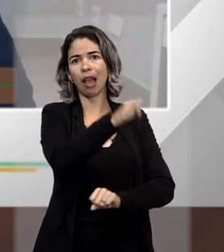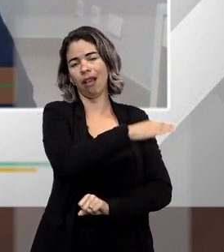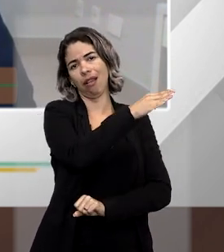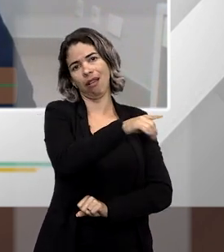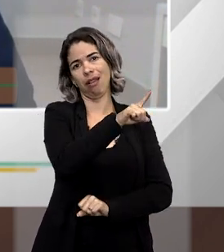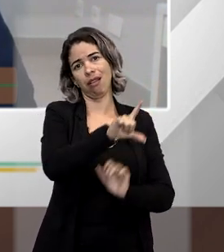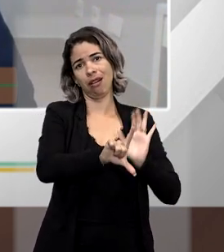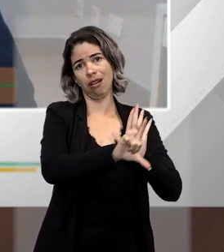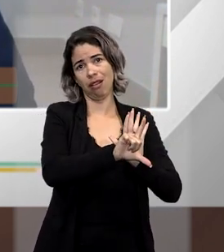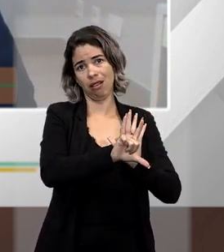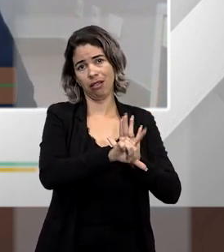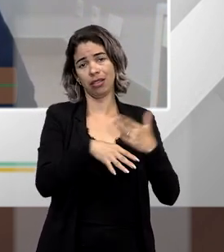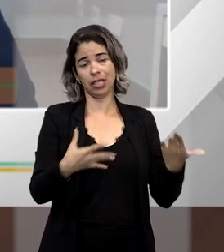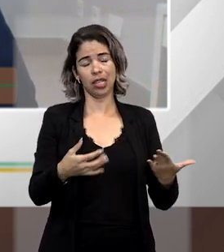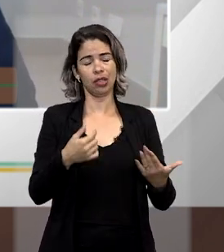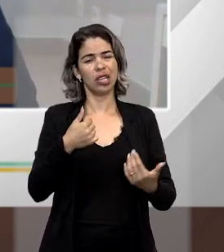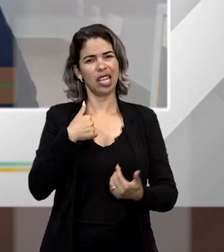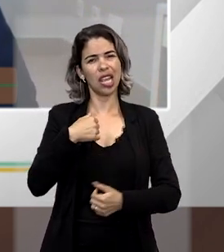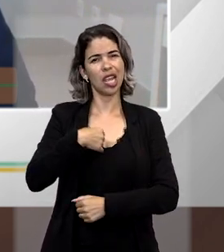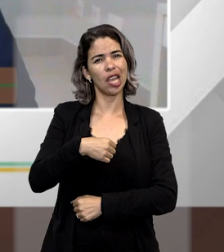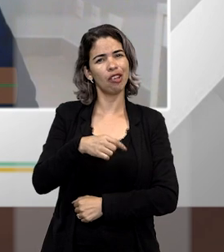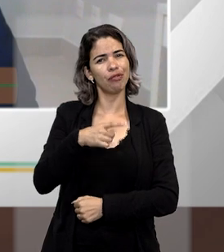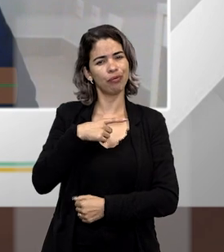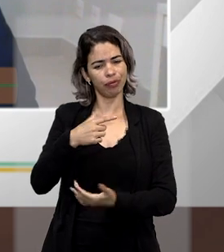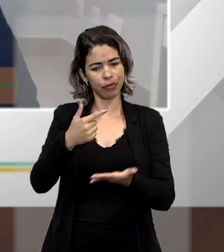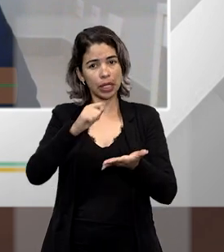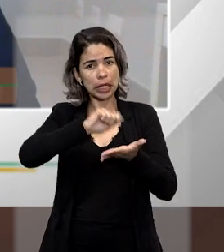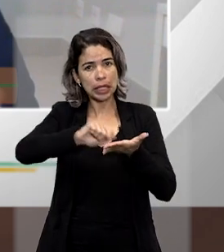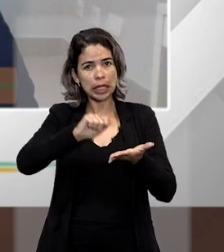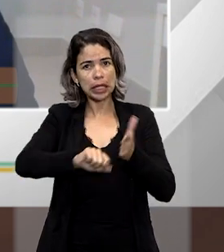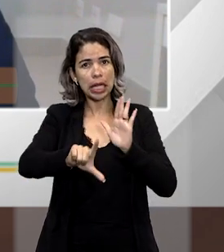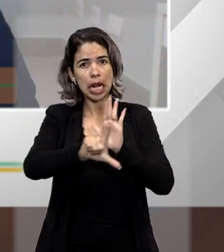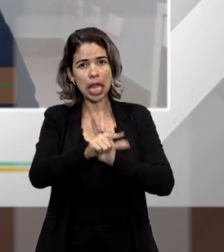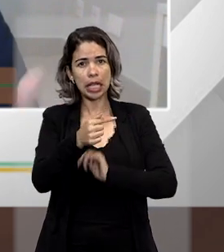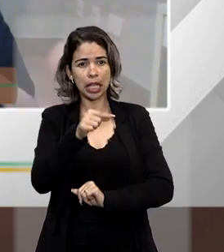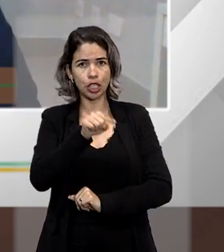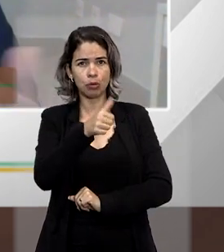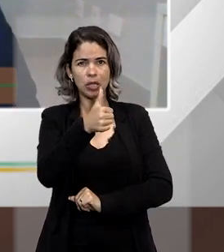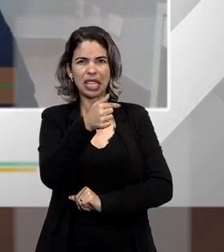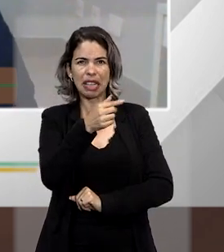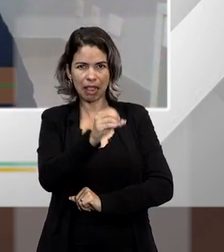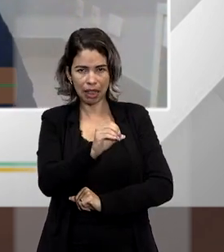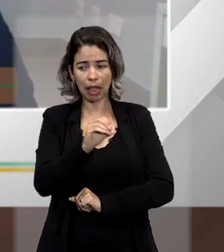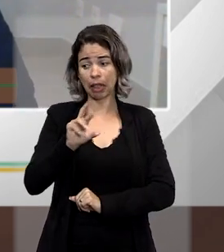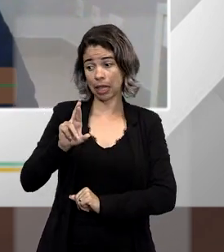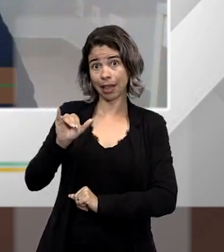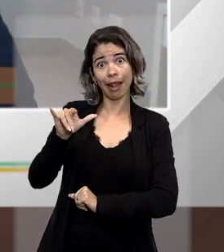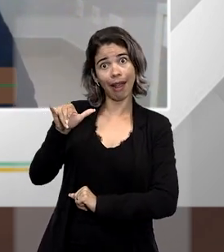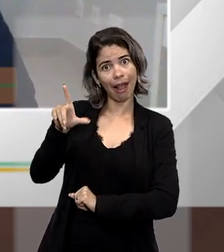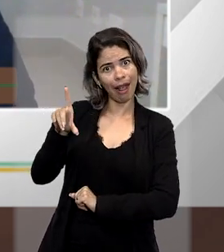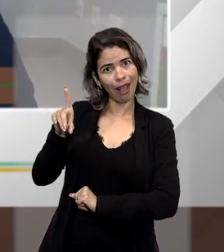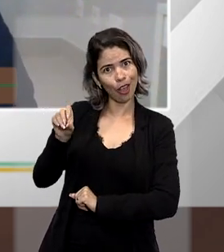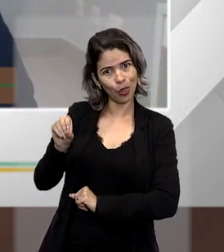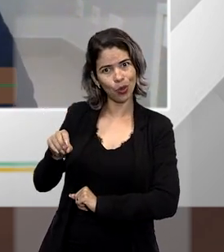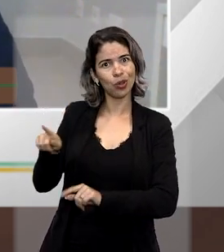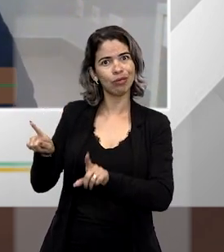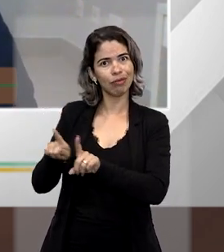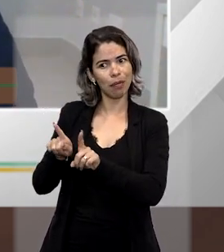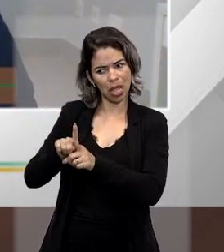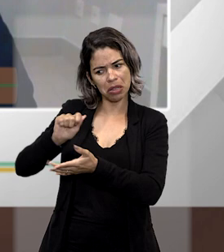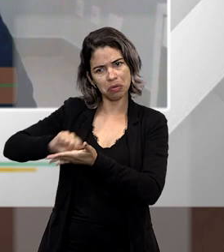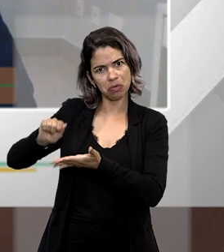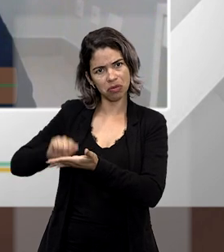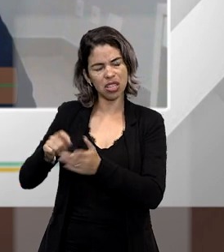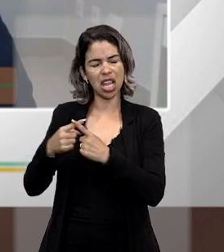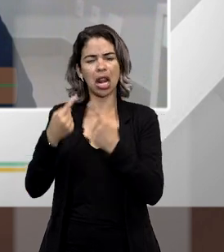revogação. Aliás, eu não conheço um doutrinador que escrevia sobre a Lei 7.170, o Ricardo também escrevia sobre ela, que não tecia